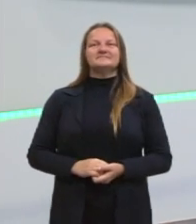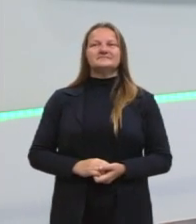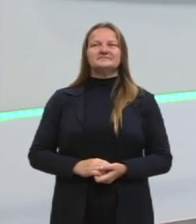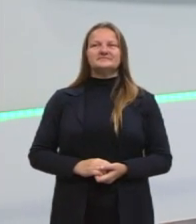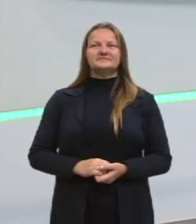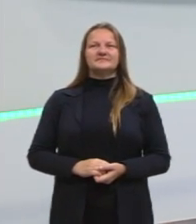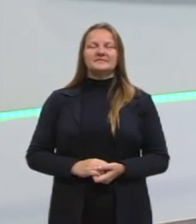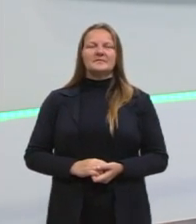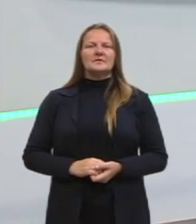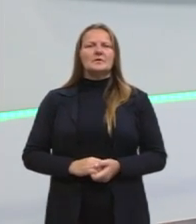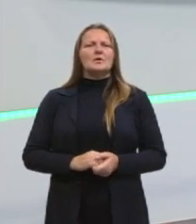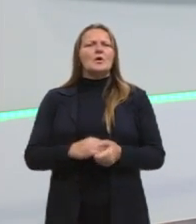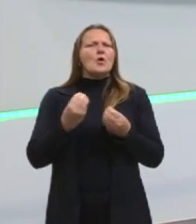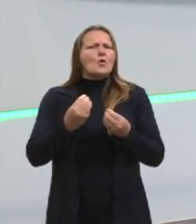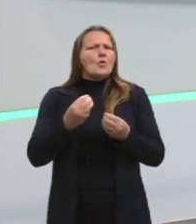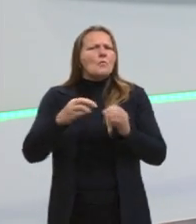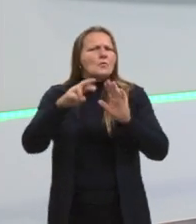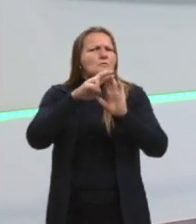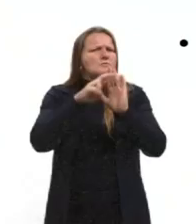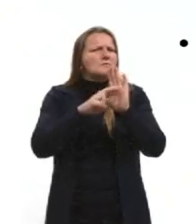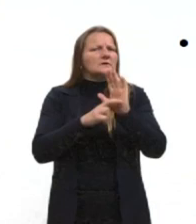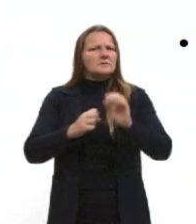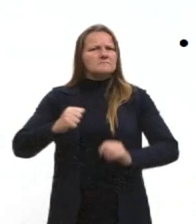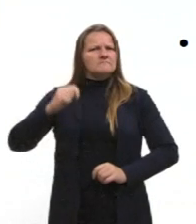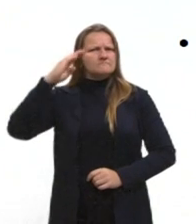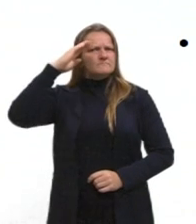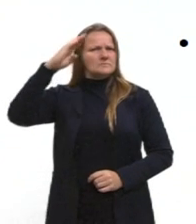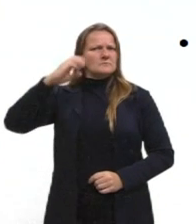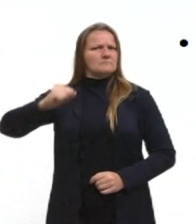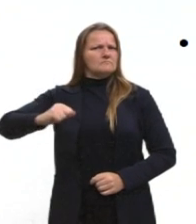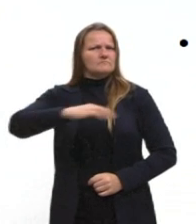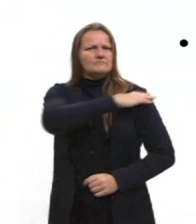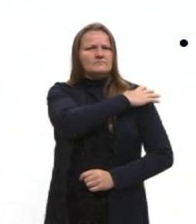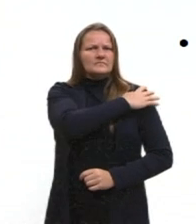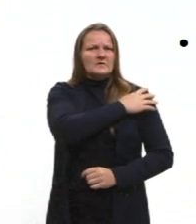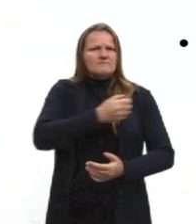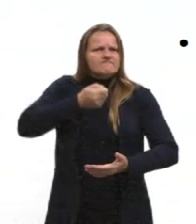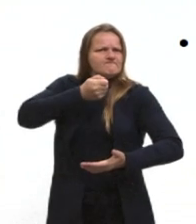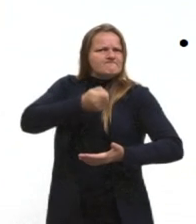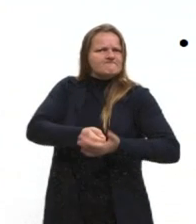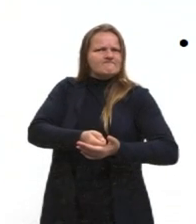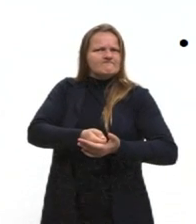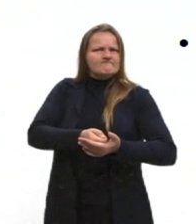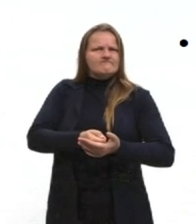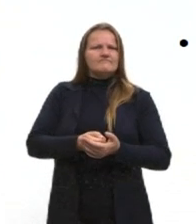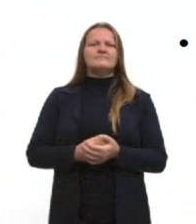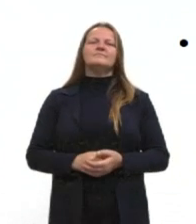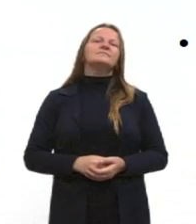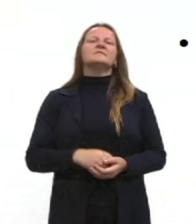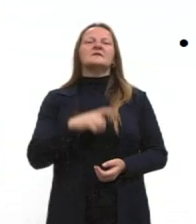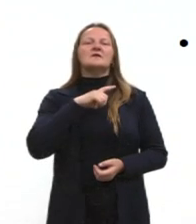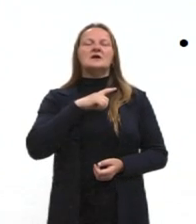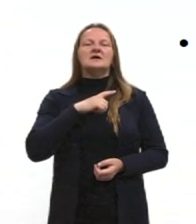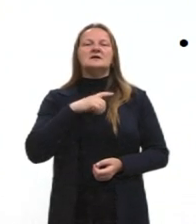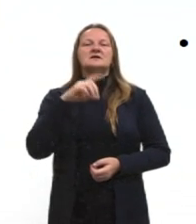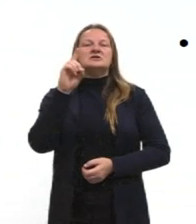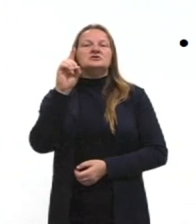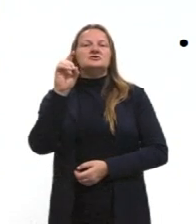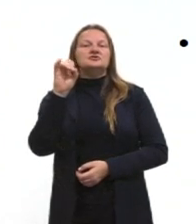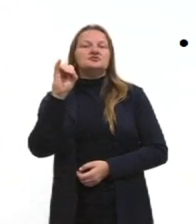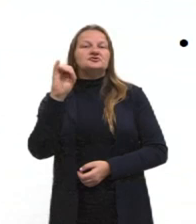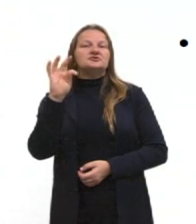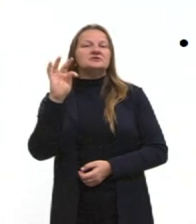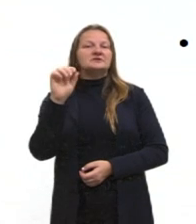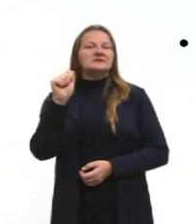Então, o regime militar foi uma ditadura? A gente vai entrar nessa polêmica, é uma questão que tem sido muito